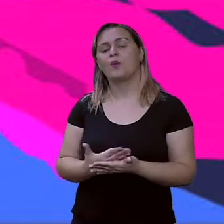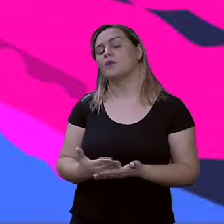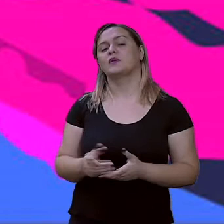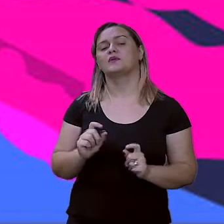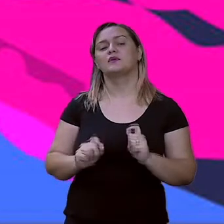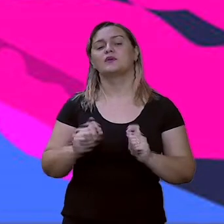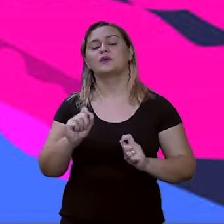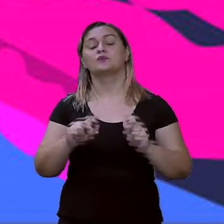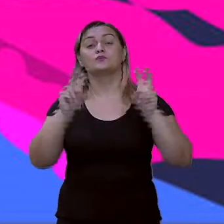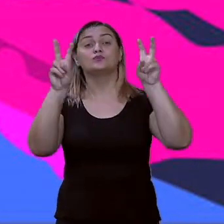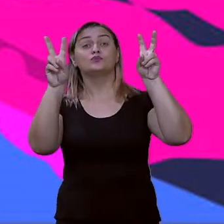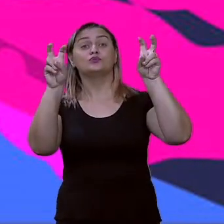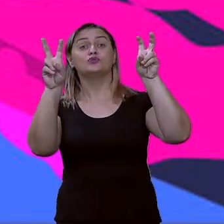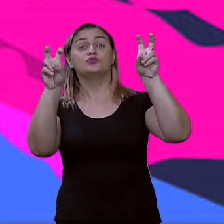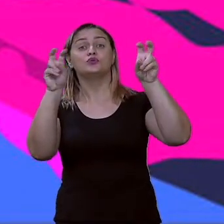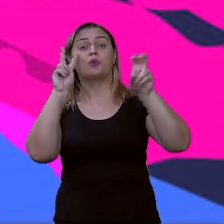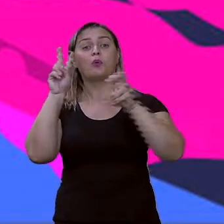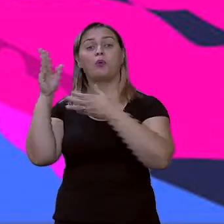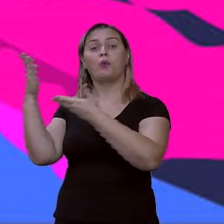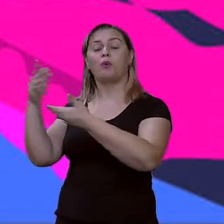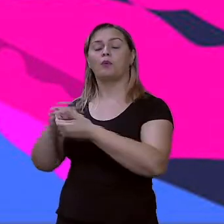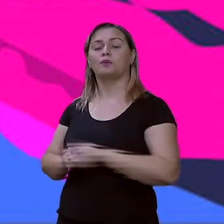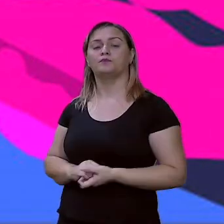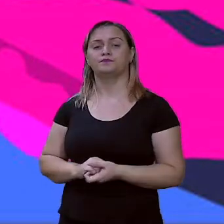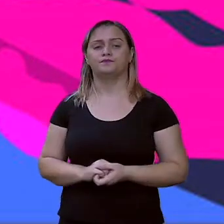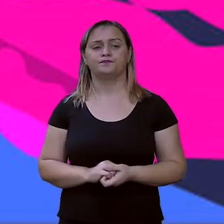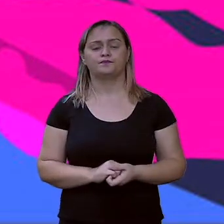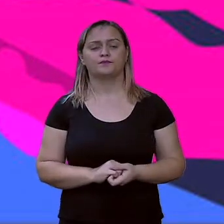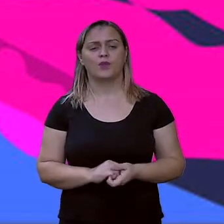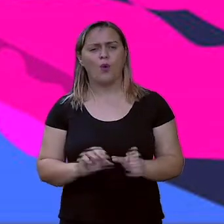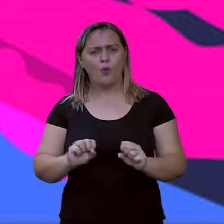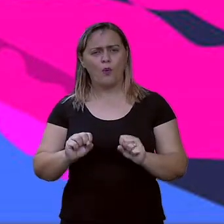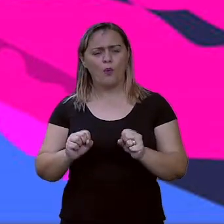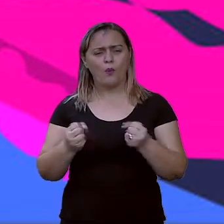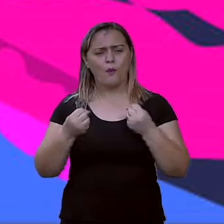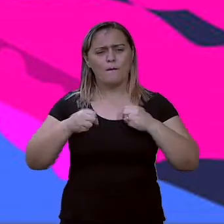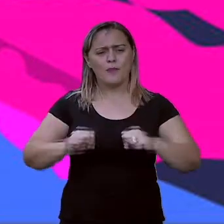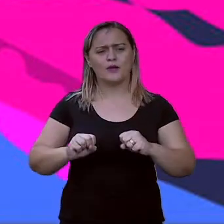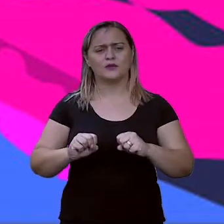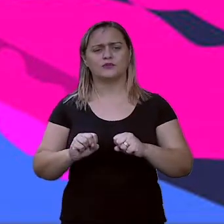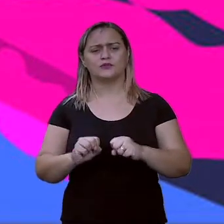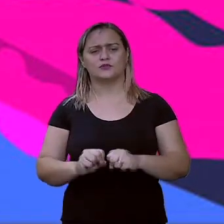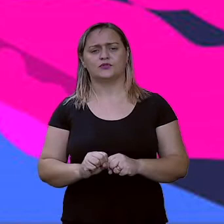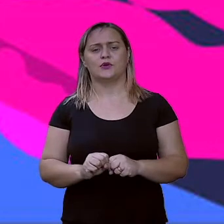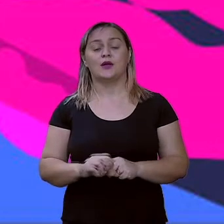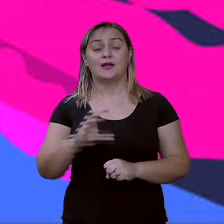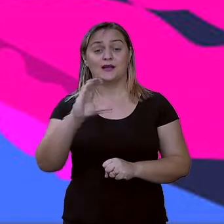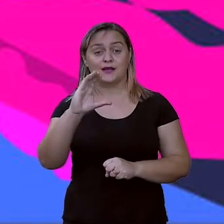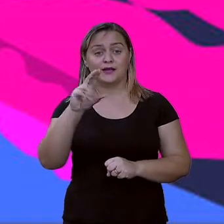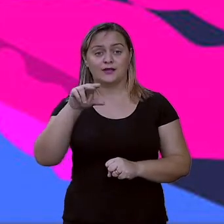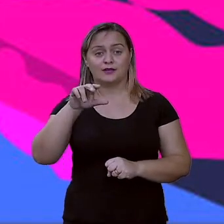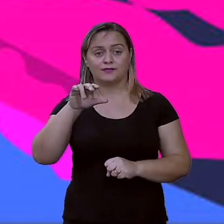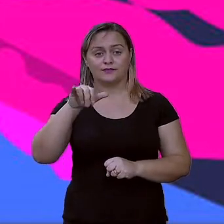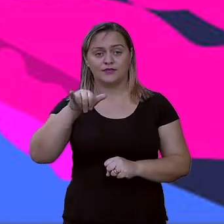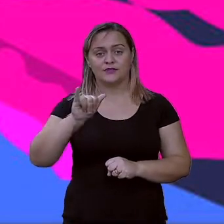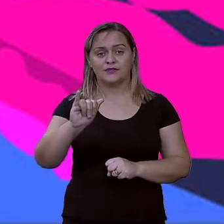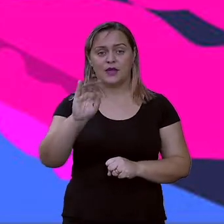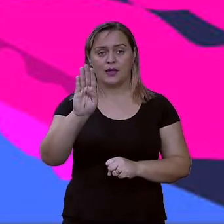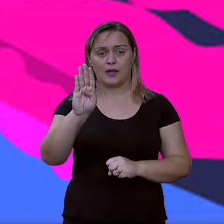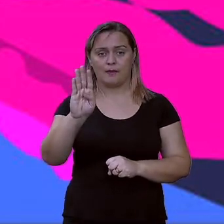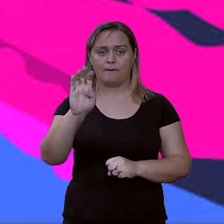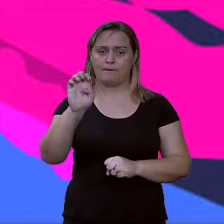título. Olha lá o nosso título. Combate à cyberpedofilia. Combate à